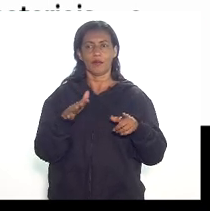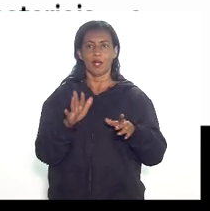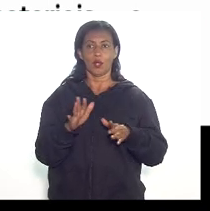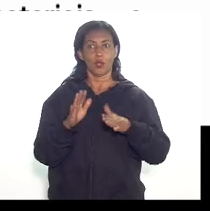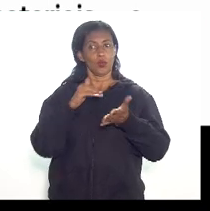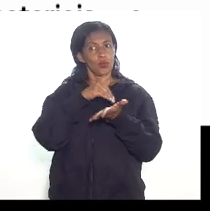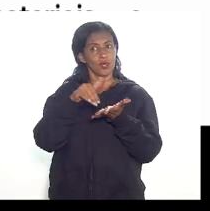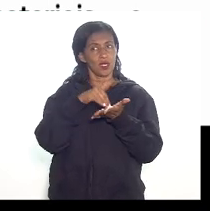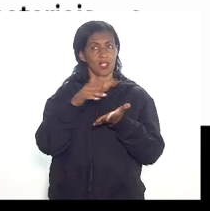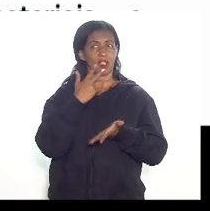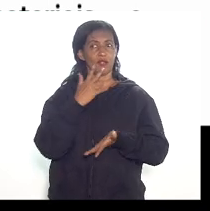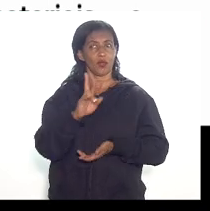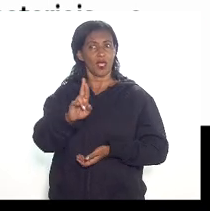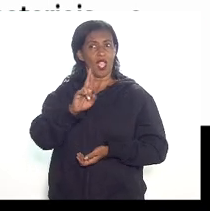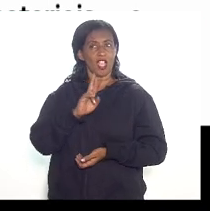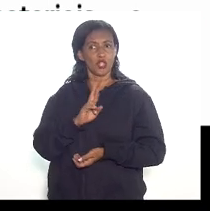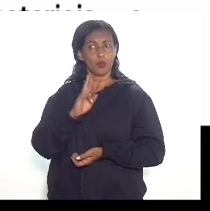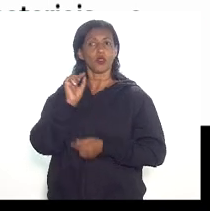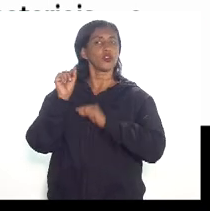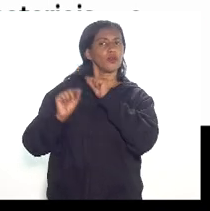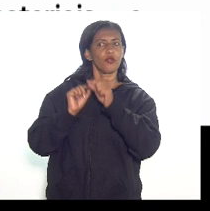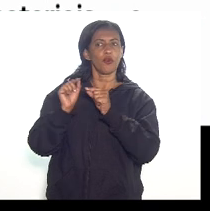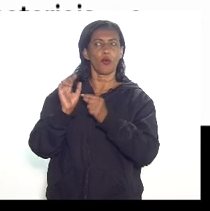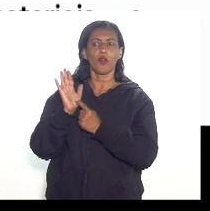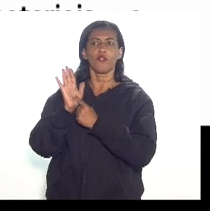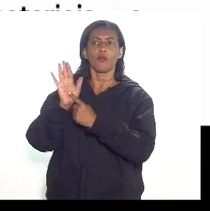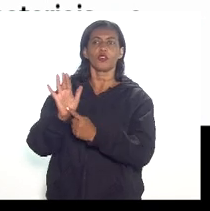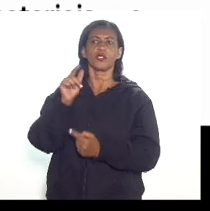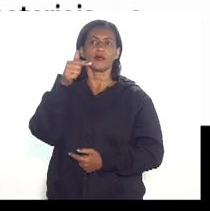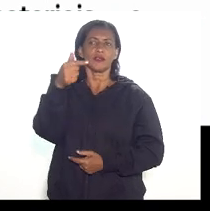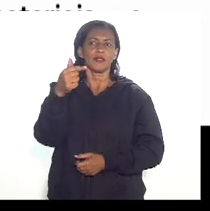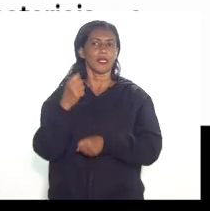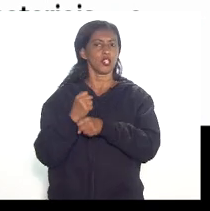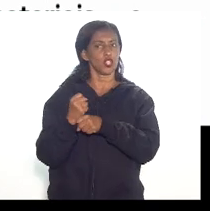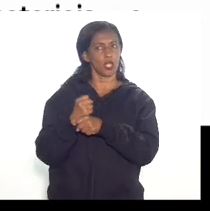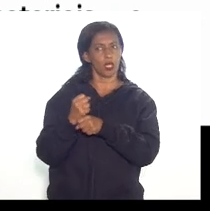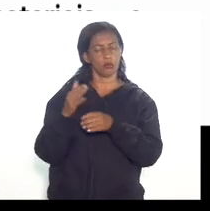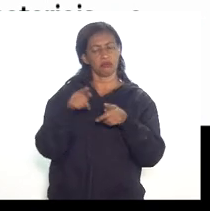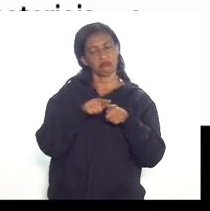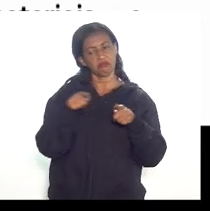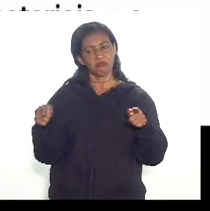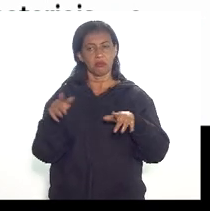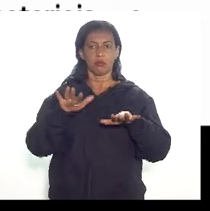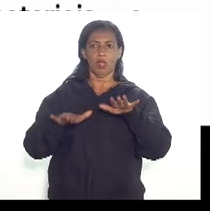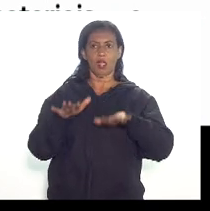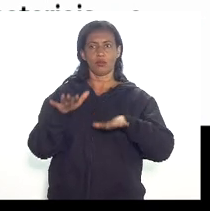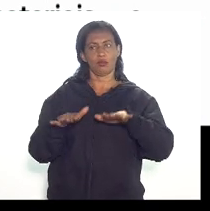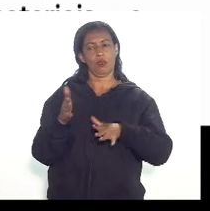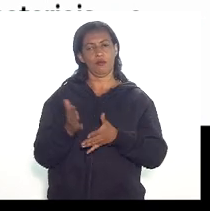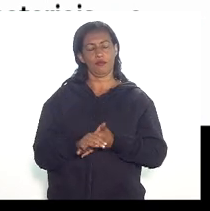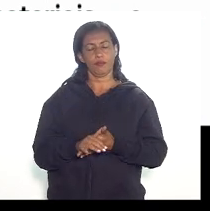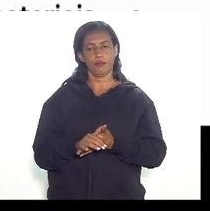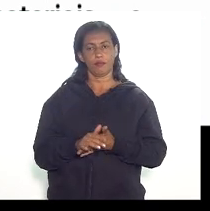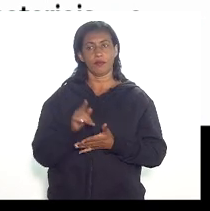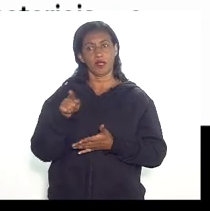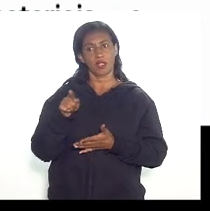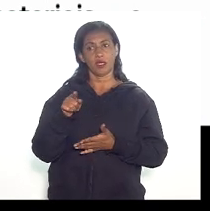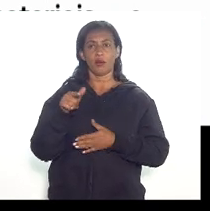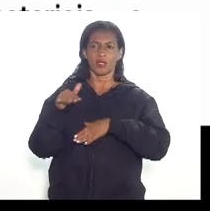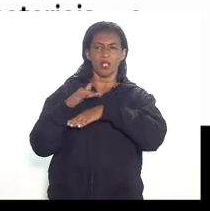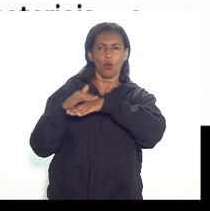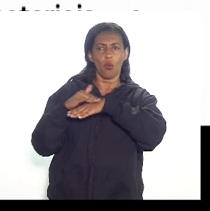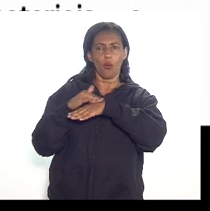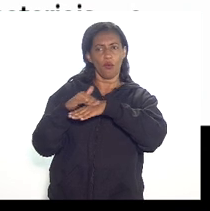empresa no primeiro momento foi eu vou apresentar isso em 7 anos que seria o prazo razoável então essa negociação está em curso